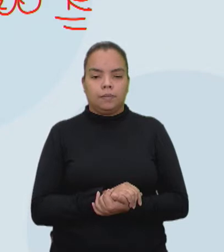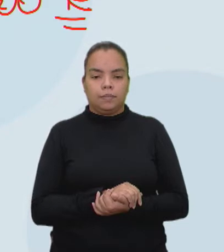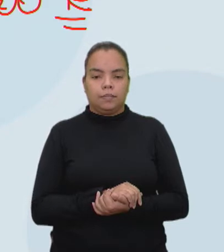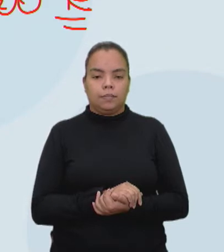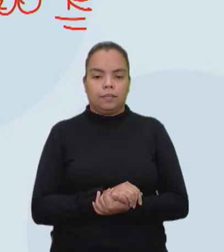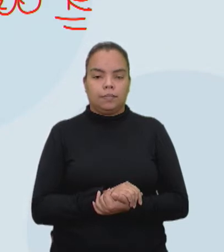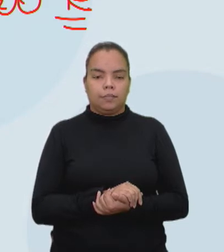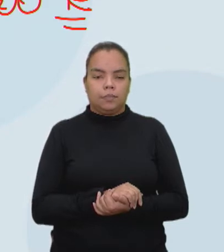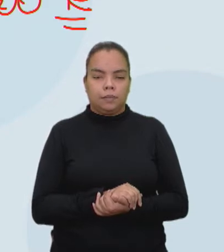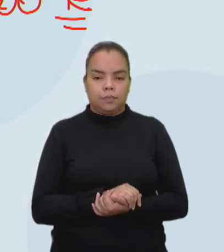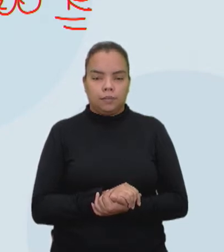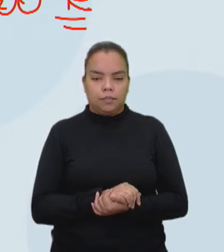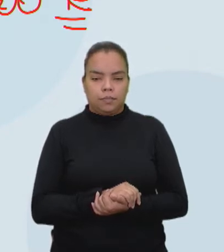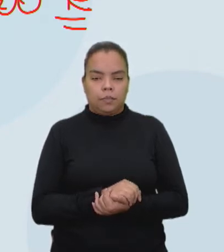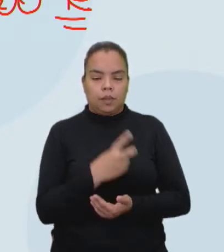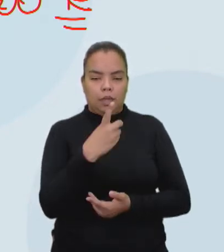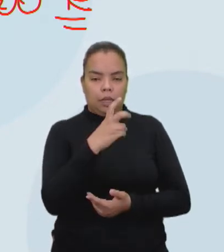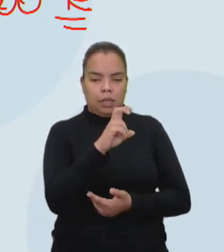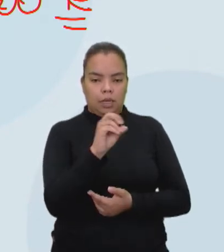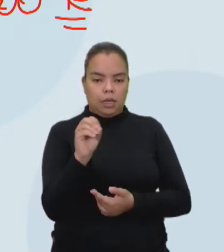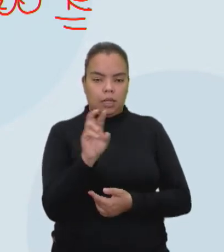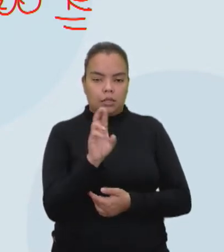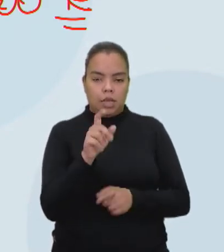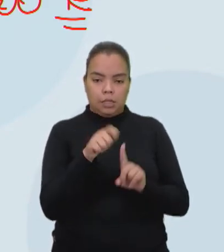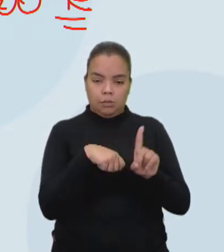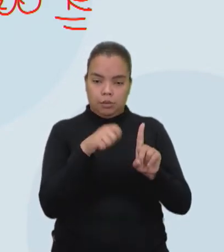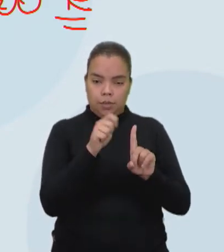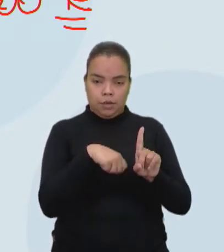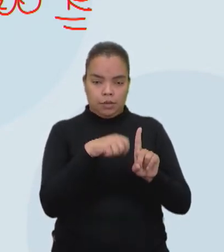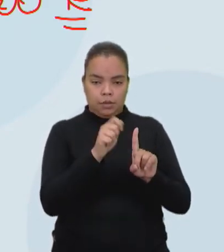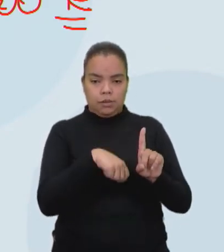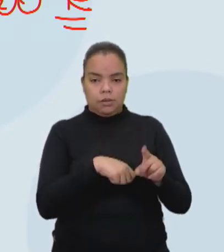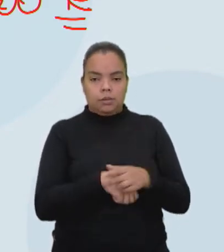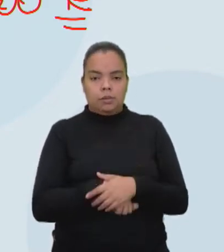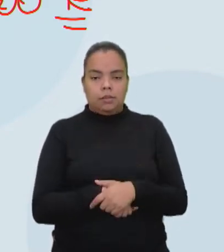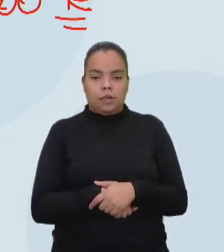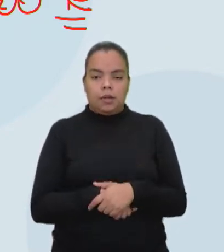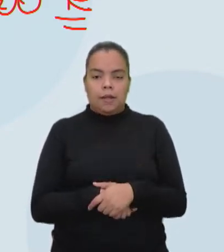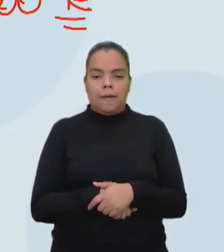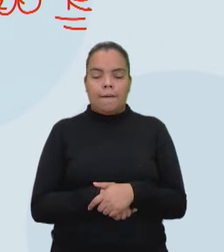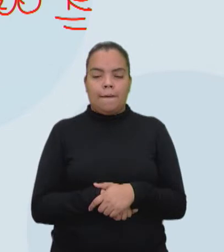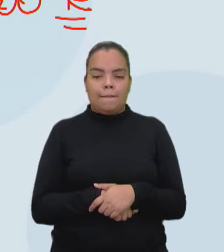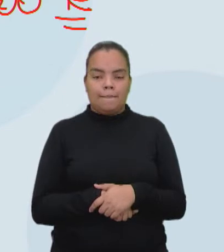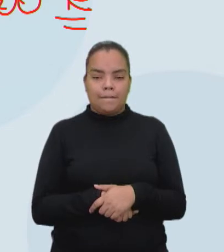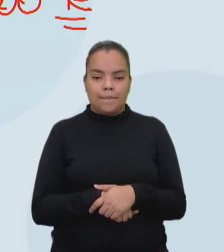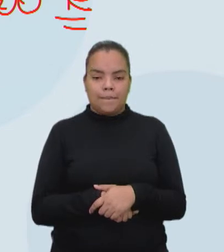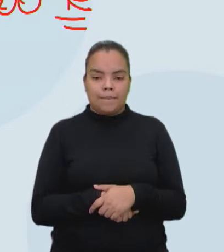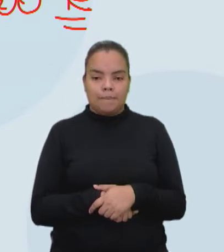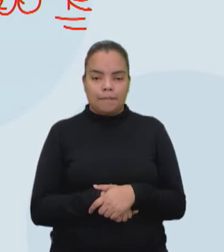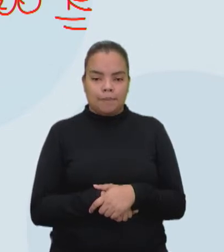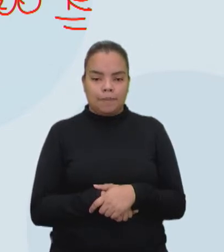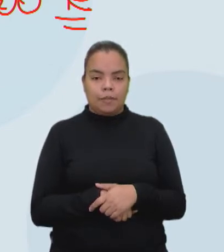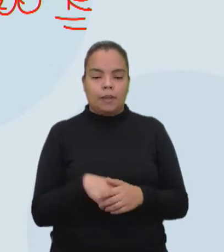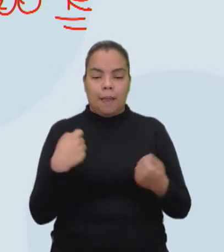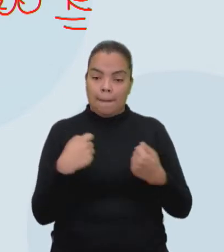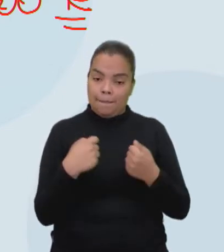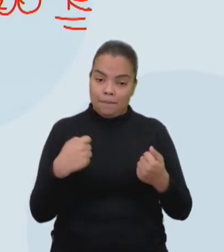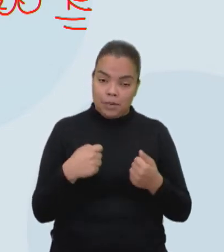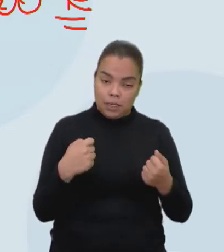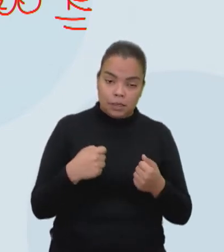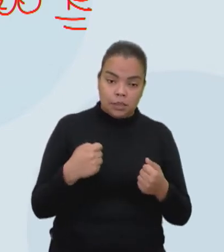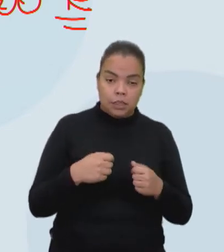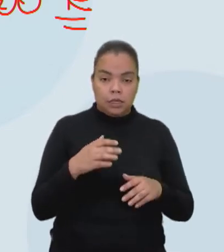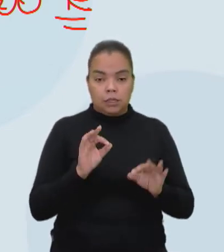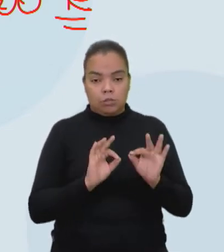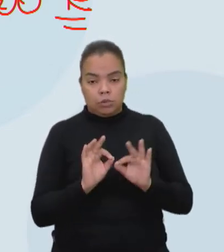O custo da máquina é de 500 reais por mês. Isso é um custo fixo. A gente precisa dessa manutenção. A gente